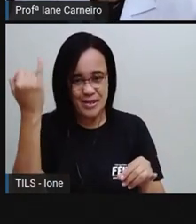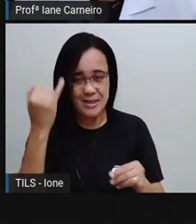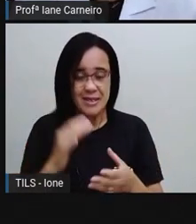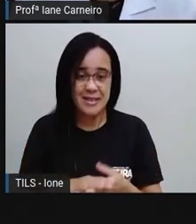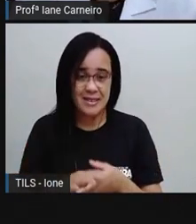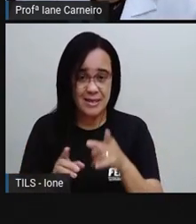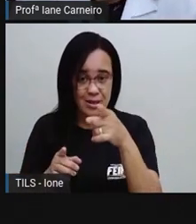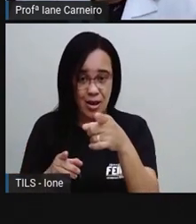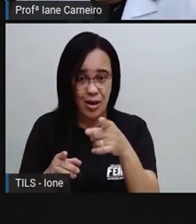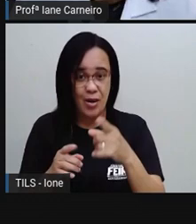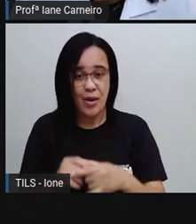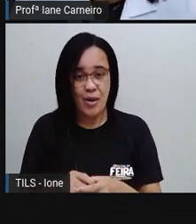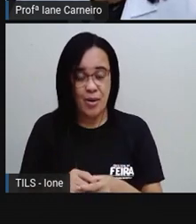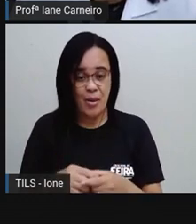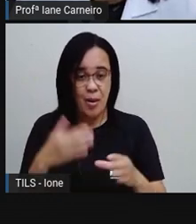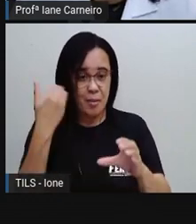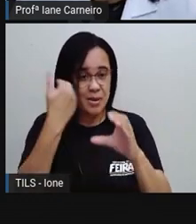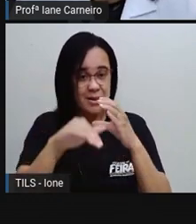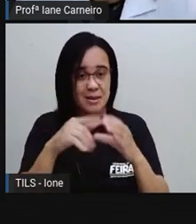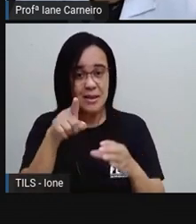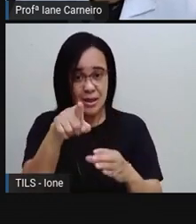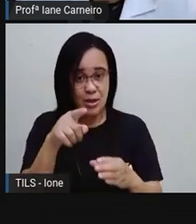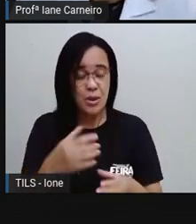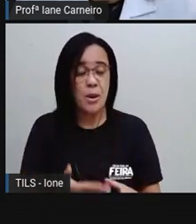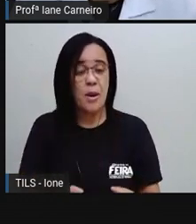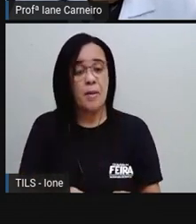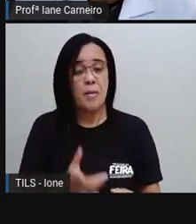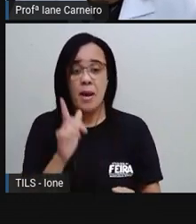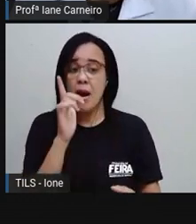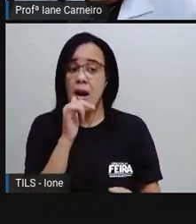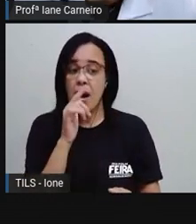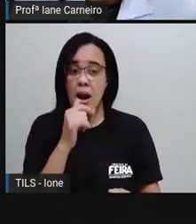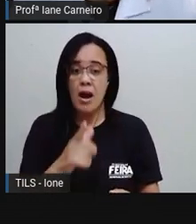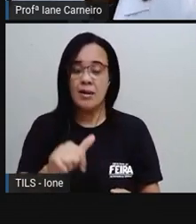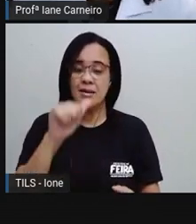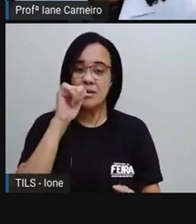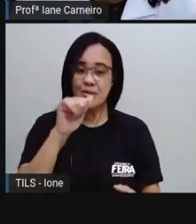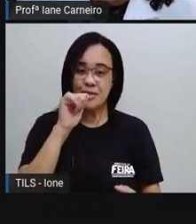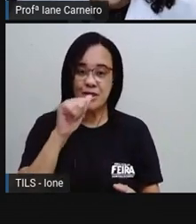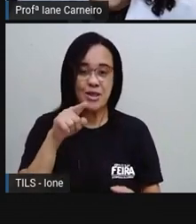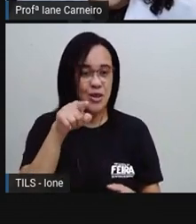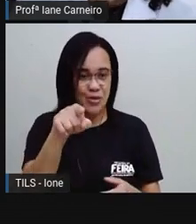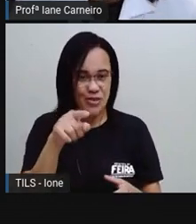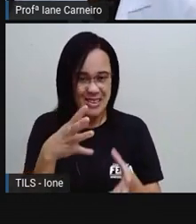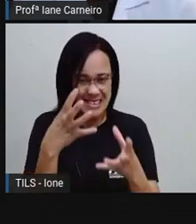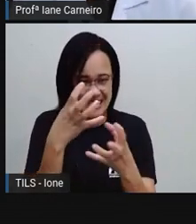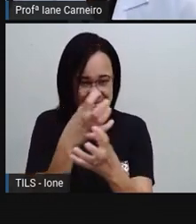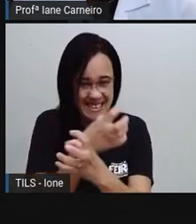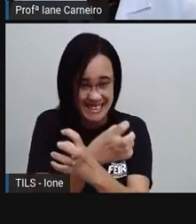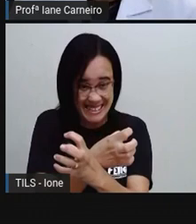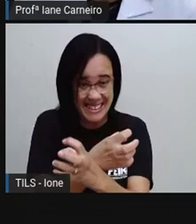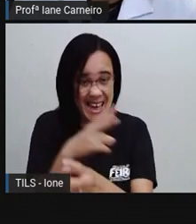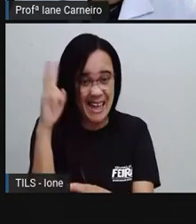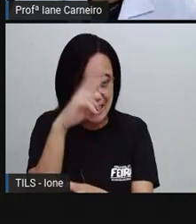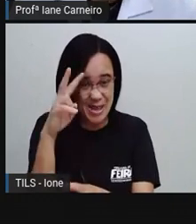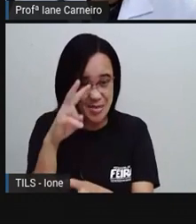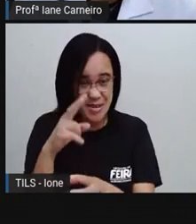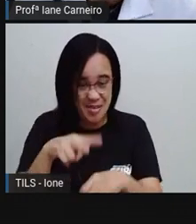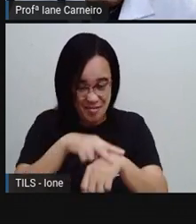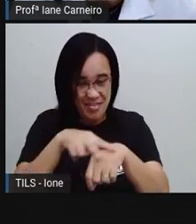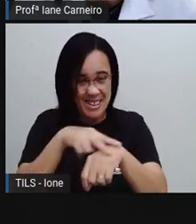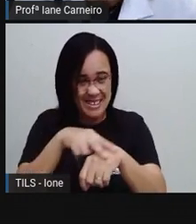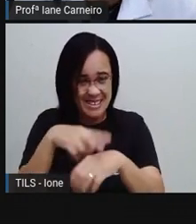ó, beba água, você não é um cacto. Sabe o quer dizer isso? Um cacto, ele